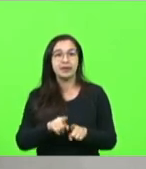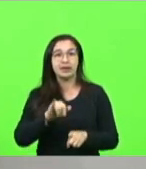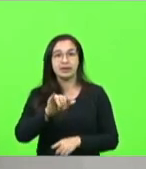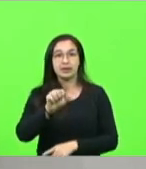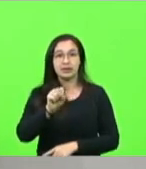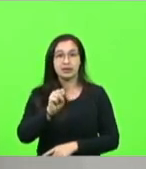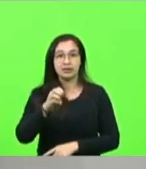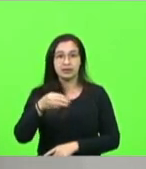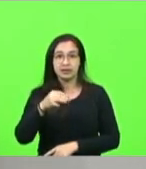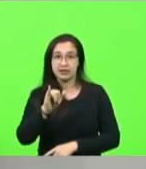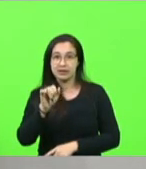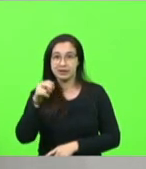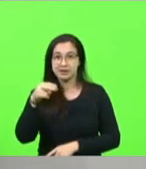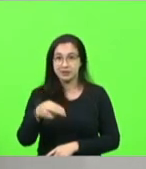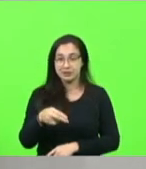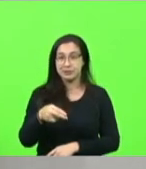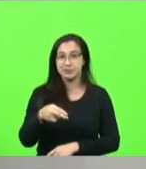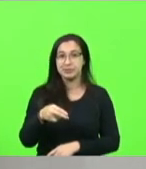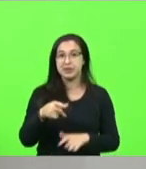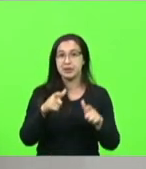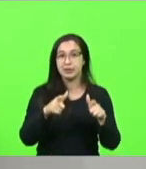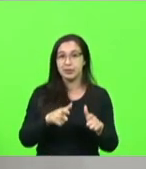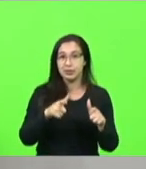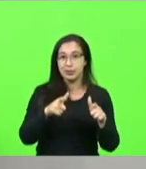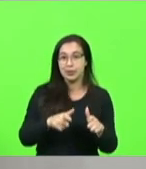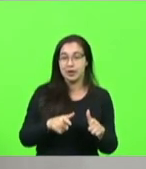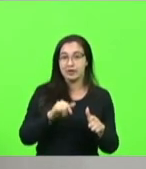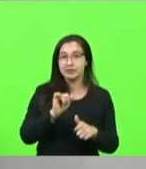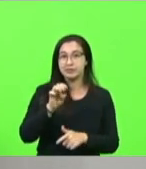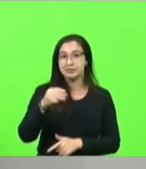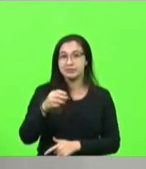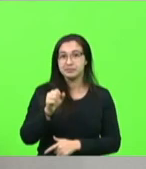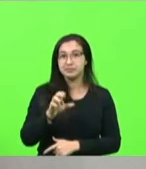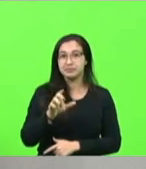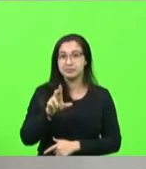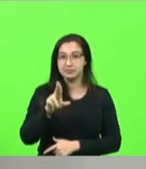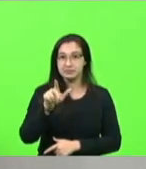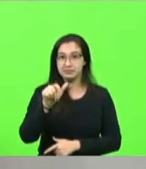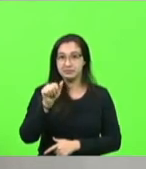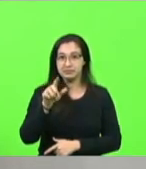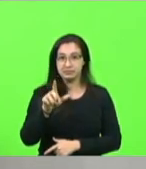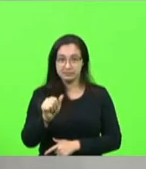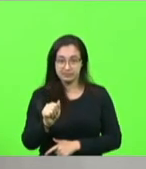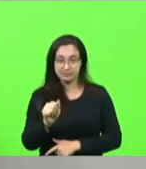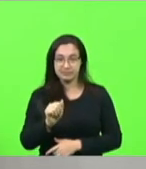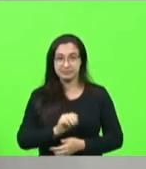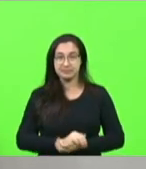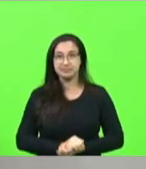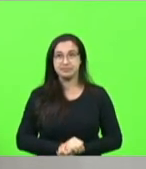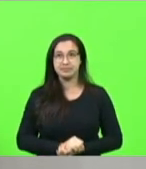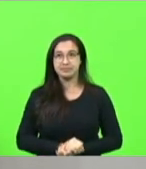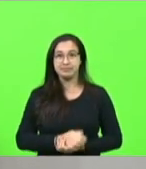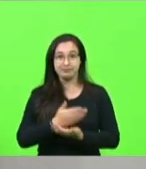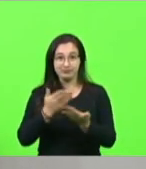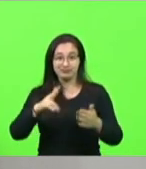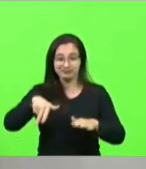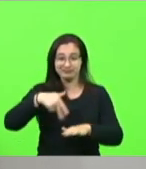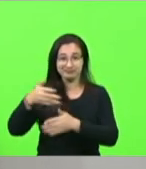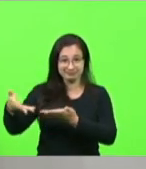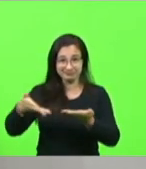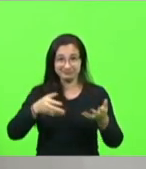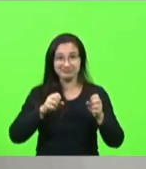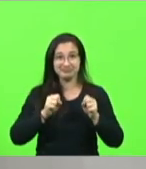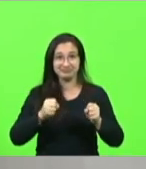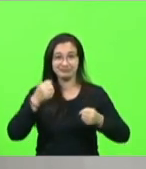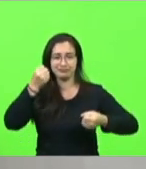do Educandário Maculada Conceição. Venham cá, os três, por favor, vocês vão falar para Santa Catarina, como é